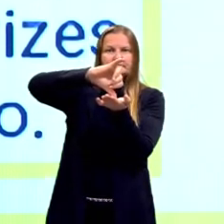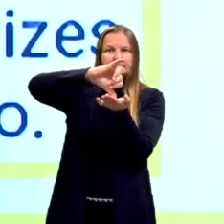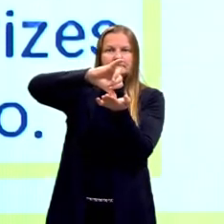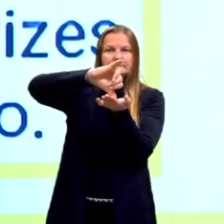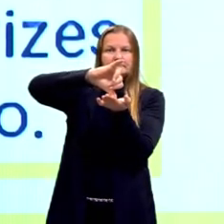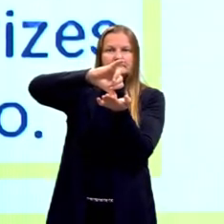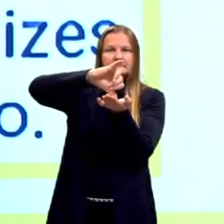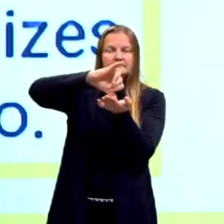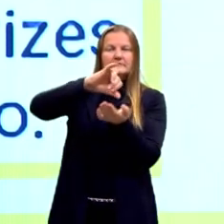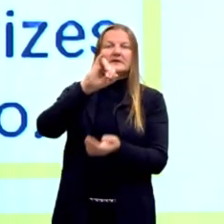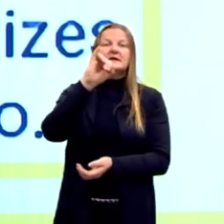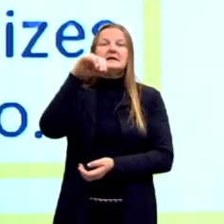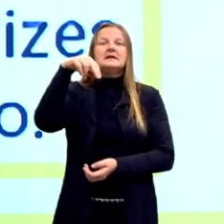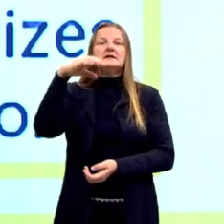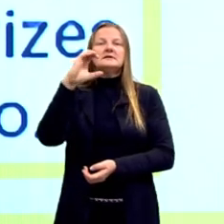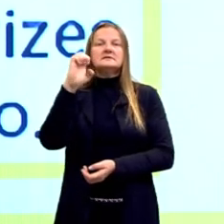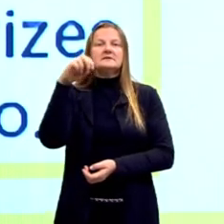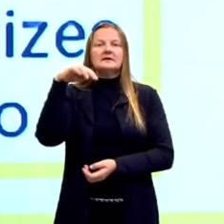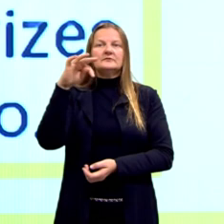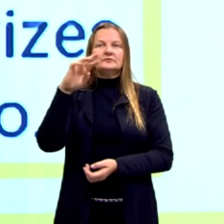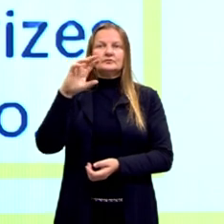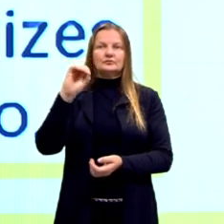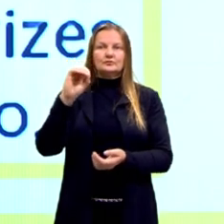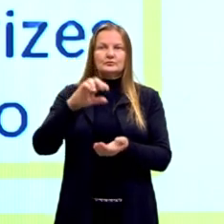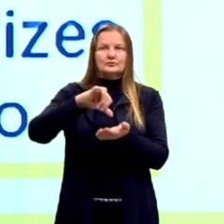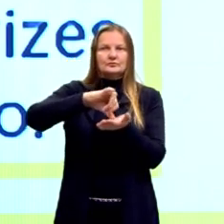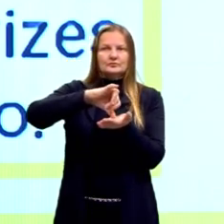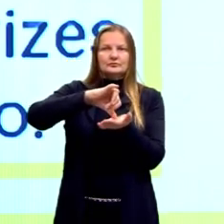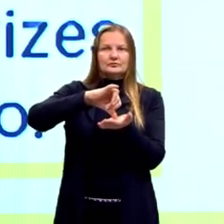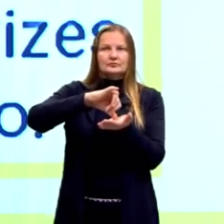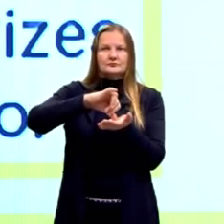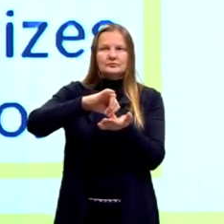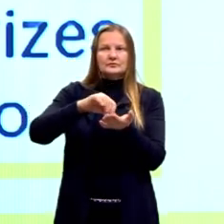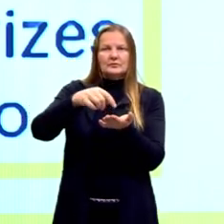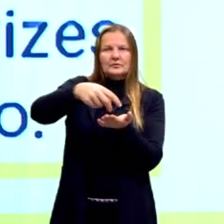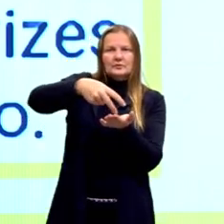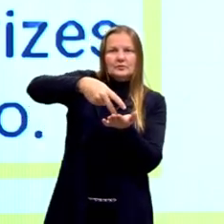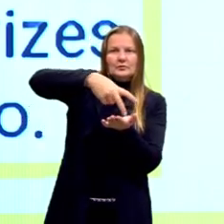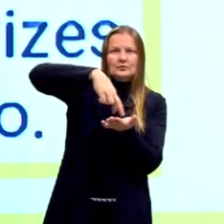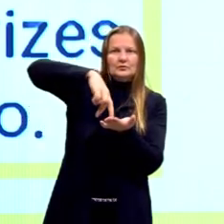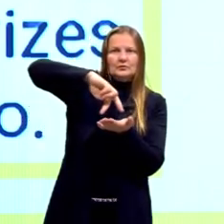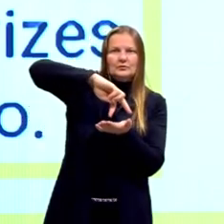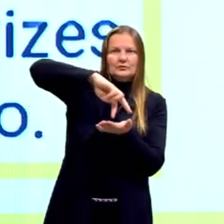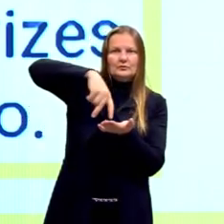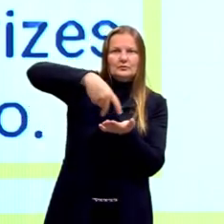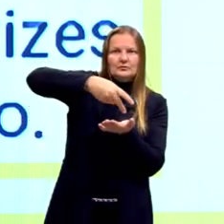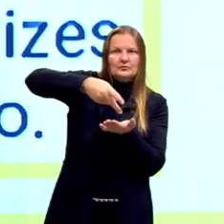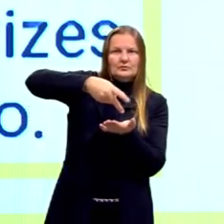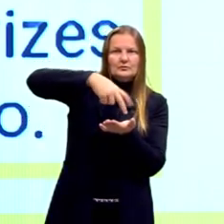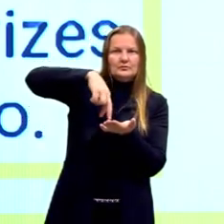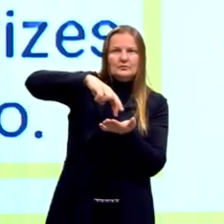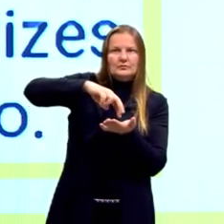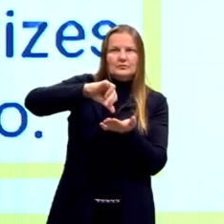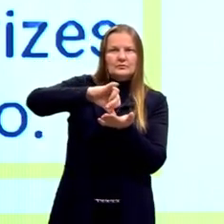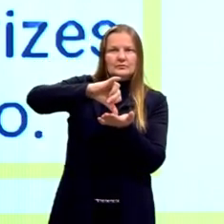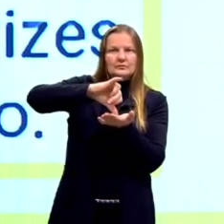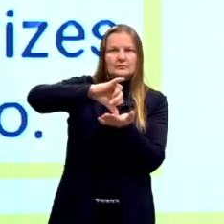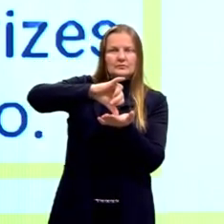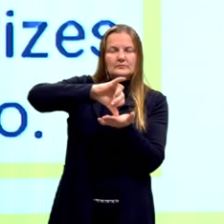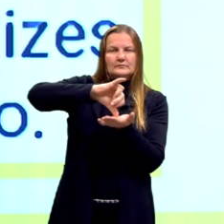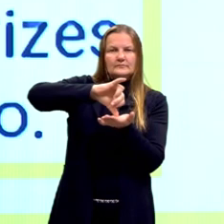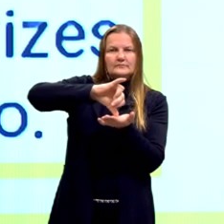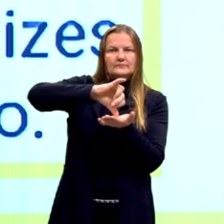incentro. Se nós visualizarmos também a circunferência inscrita, o incentro é exatamente